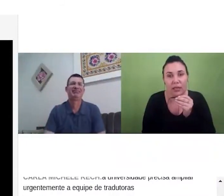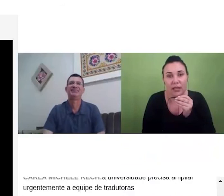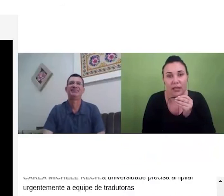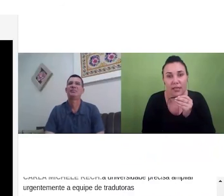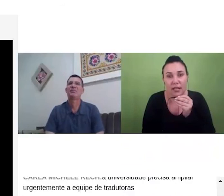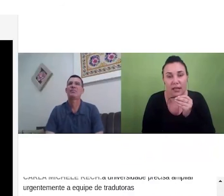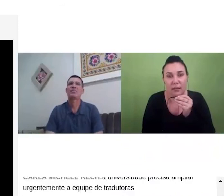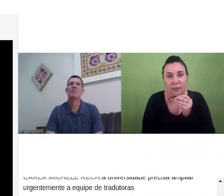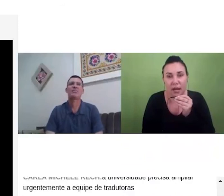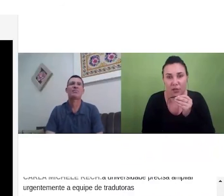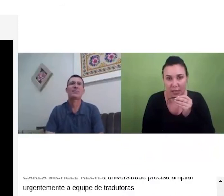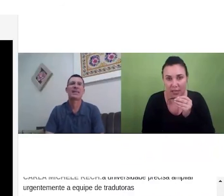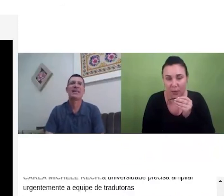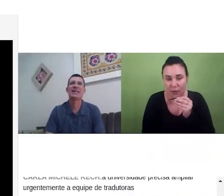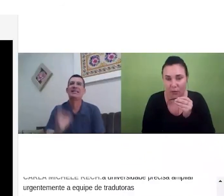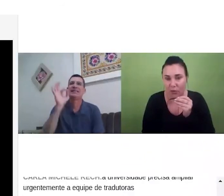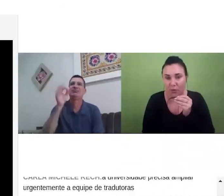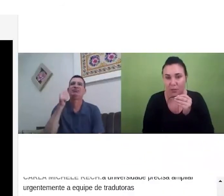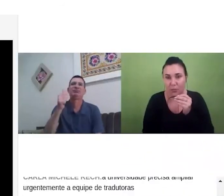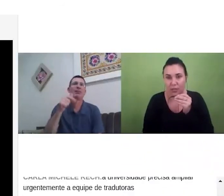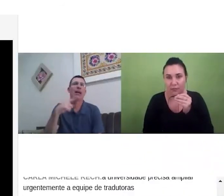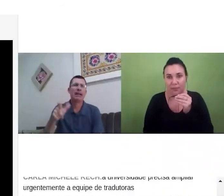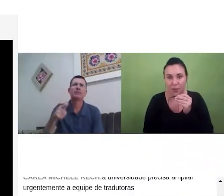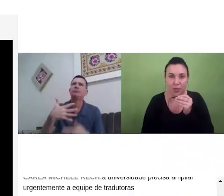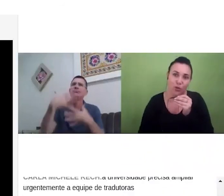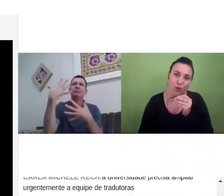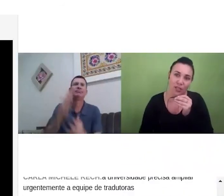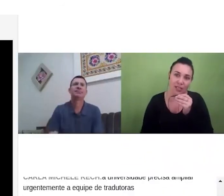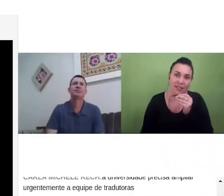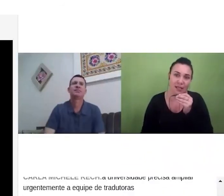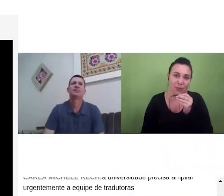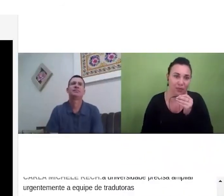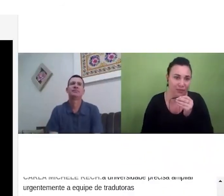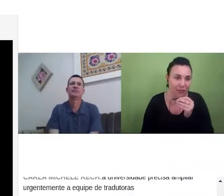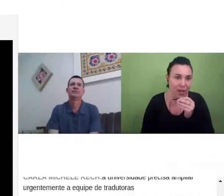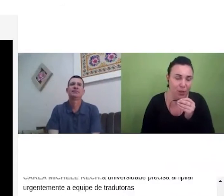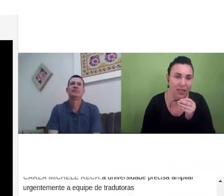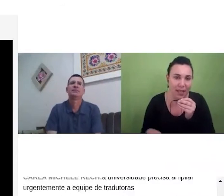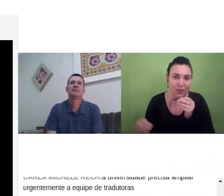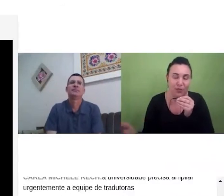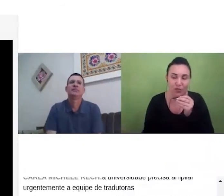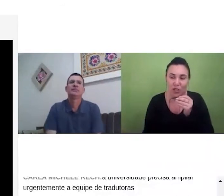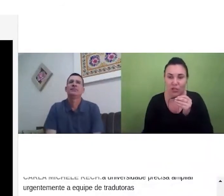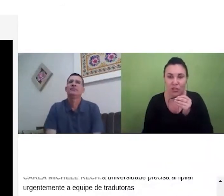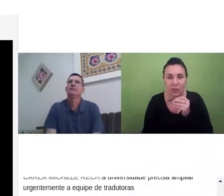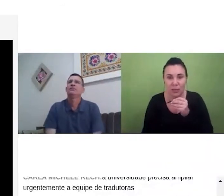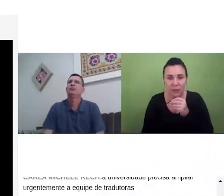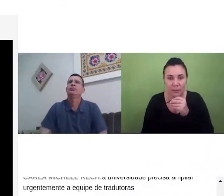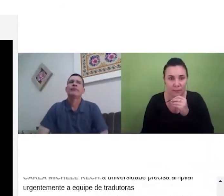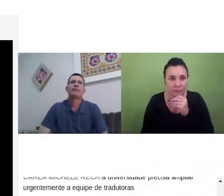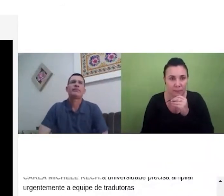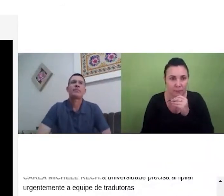dessa prática desse professor com a minha esposa por isso que eu trouxe esse exemplo tem vários comentários eu vi no chat